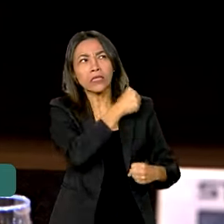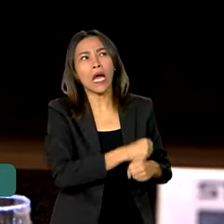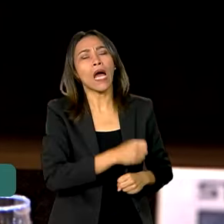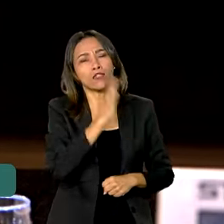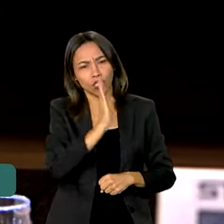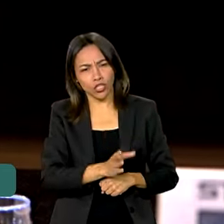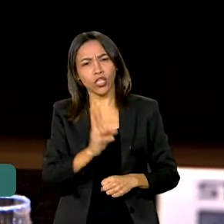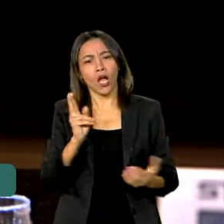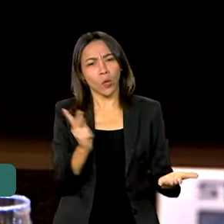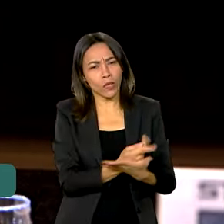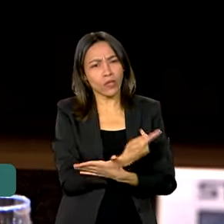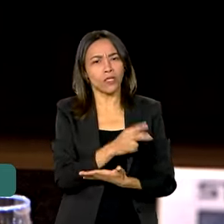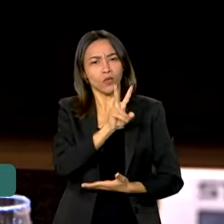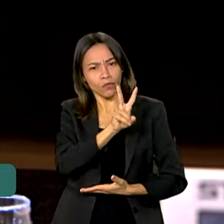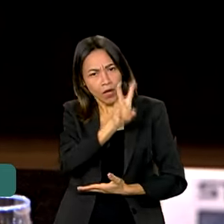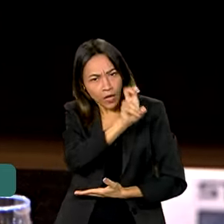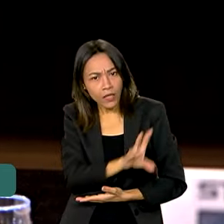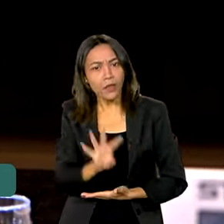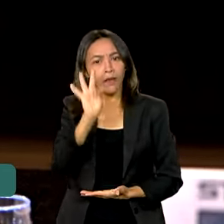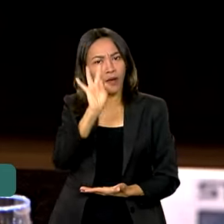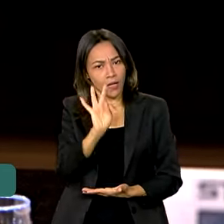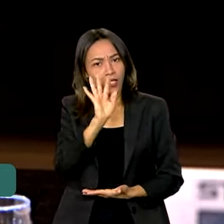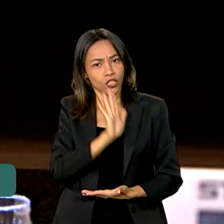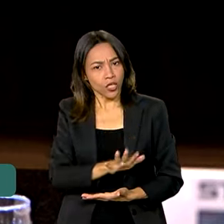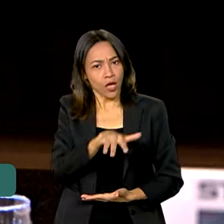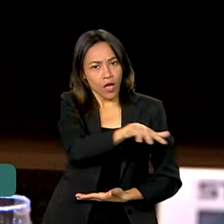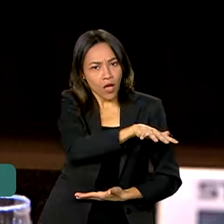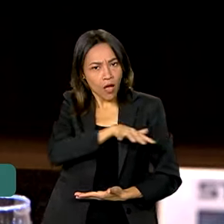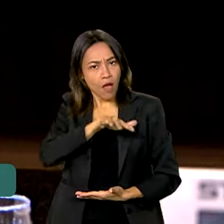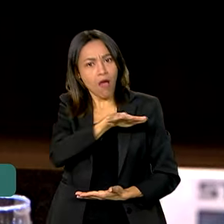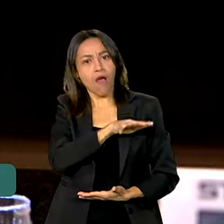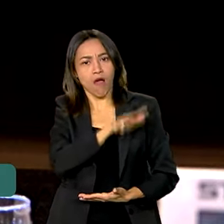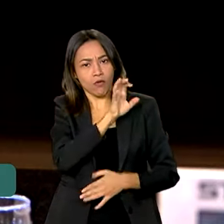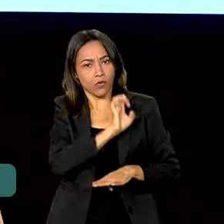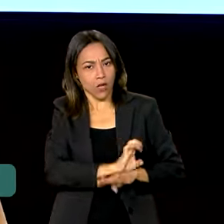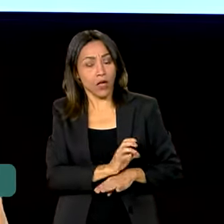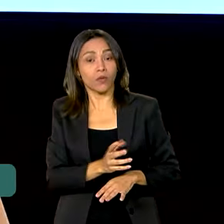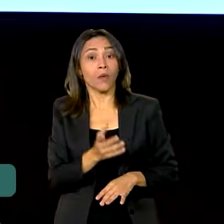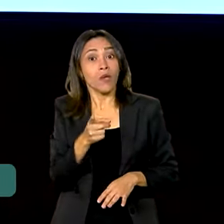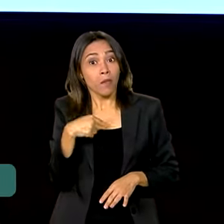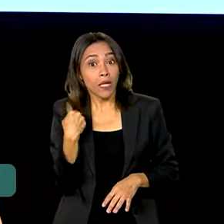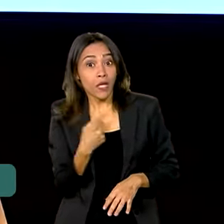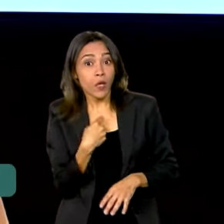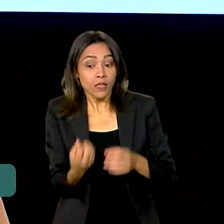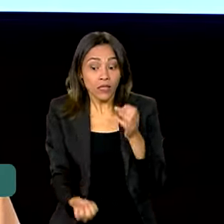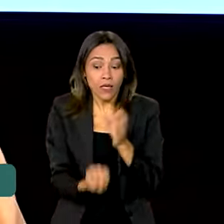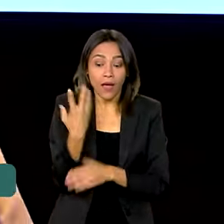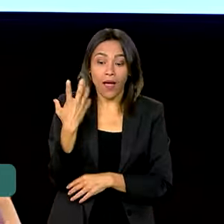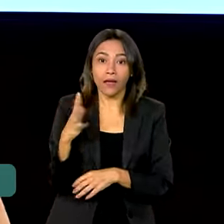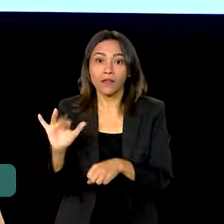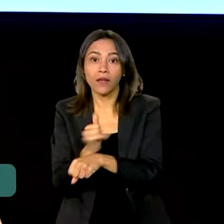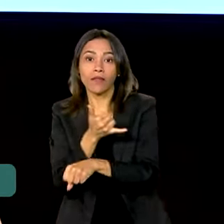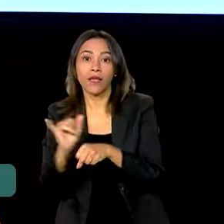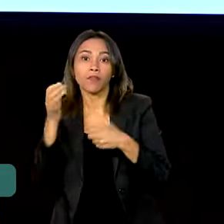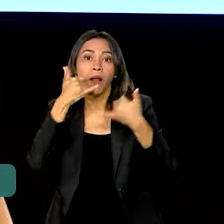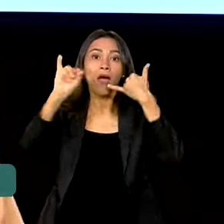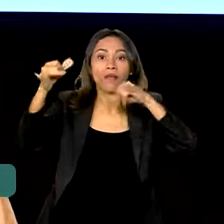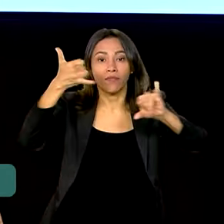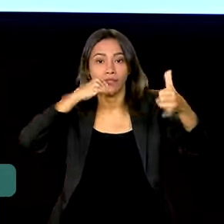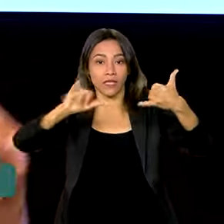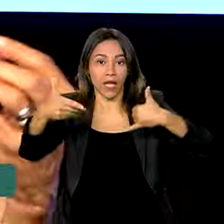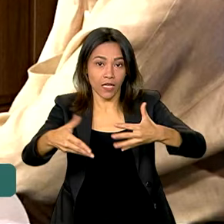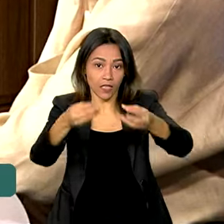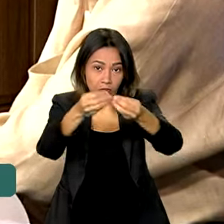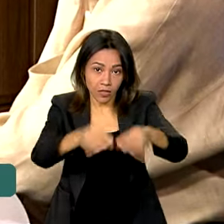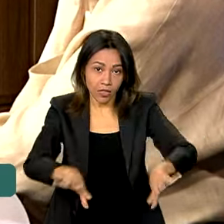do Taquari, para que a gente possa ter medidas de prevenção, criar rotas de fuga, criar espaços